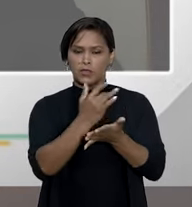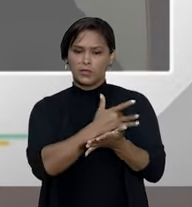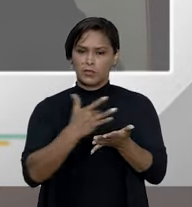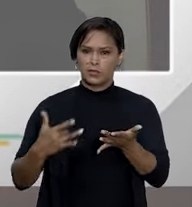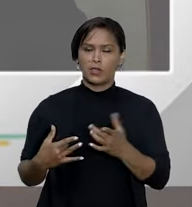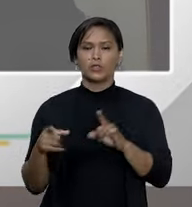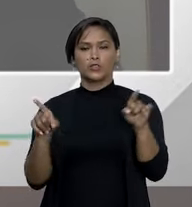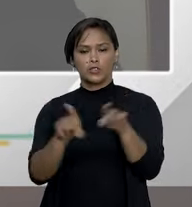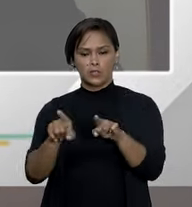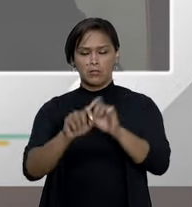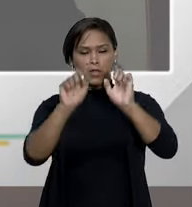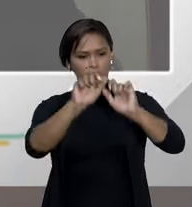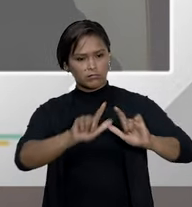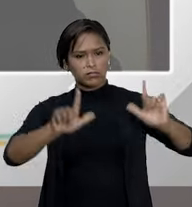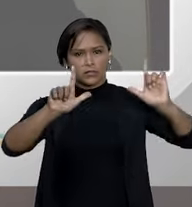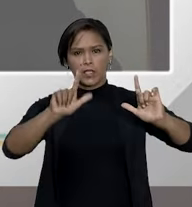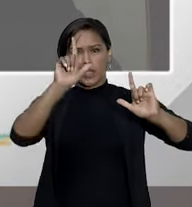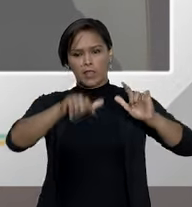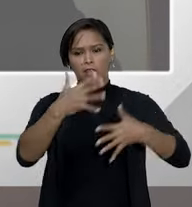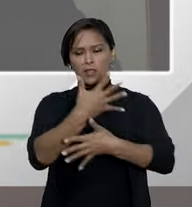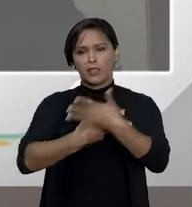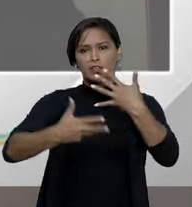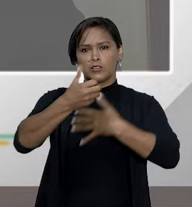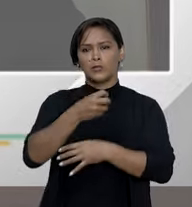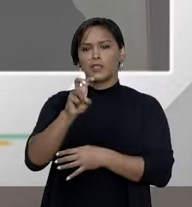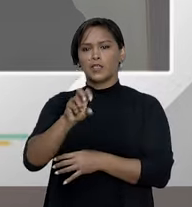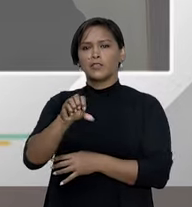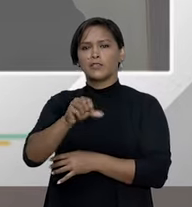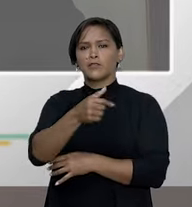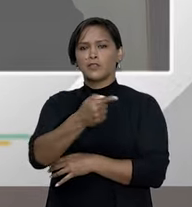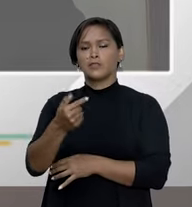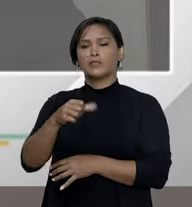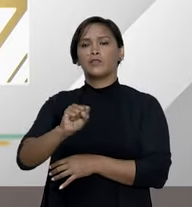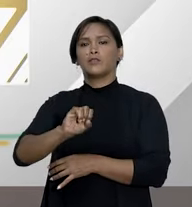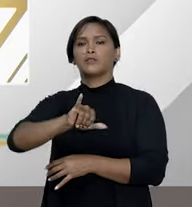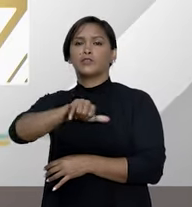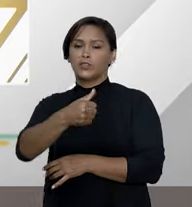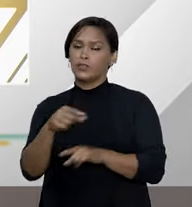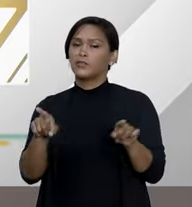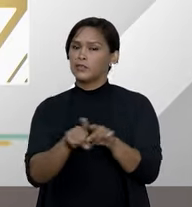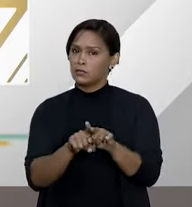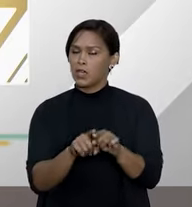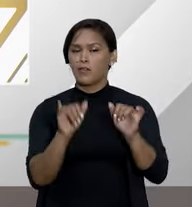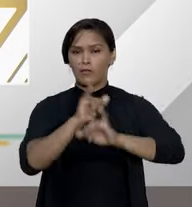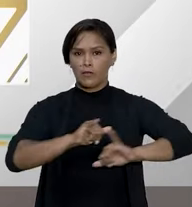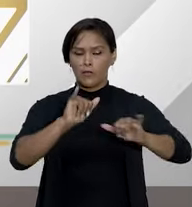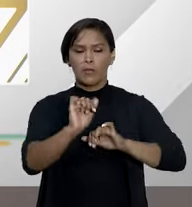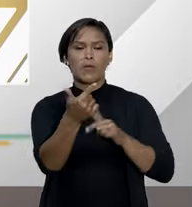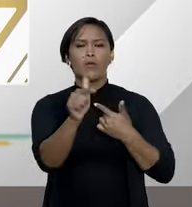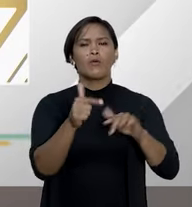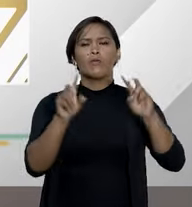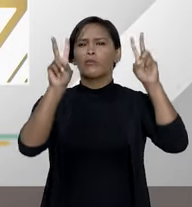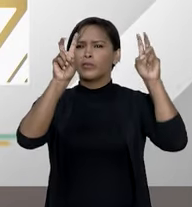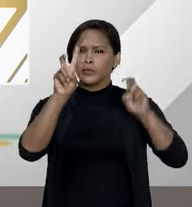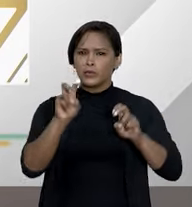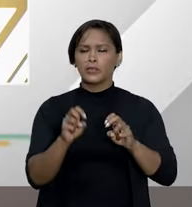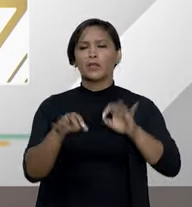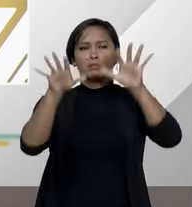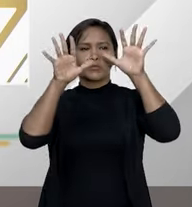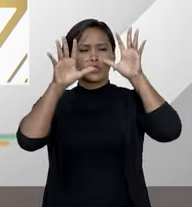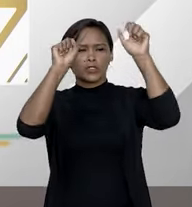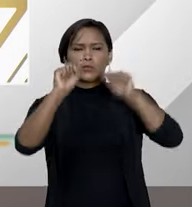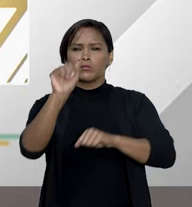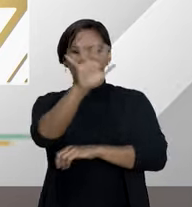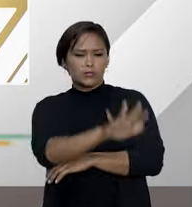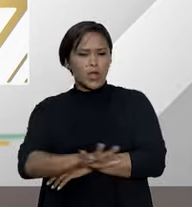tal qual está estampado, cristalizado na súmula 597 do STJ. Um outro tema recorrente nos tribunais